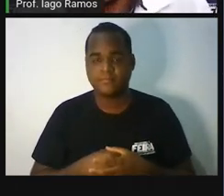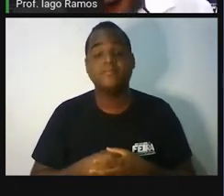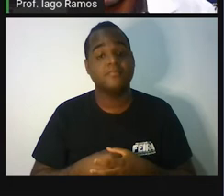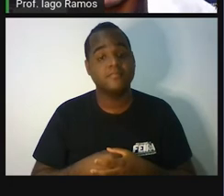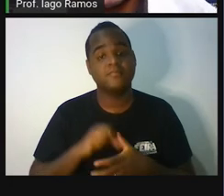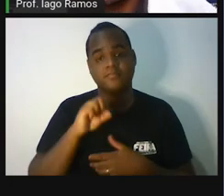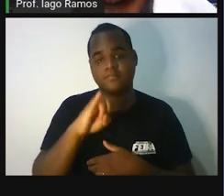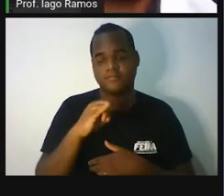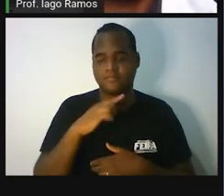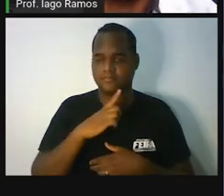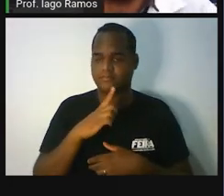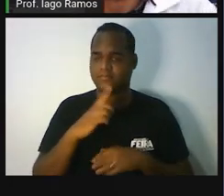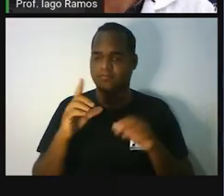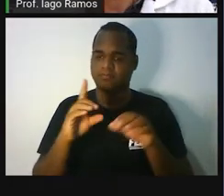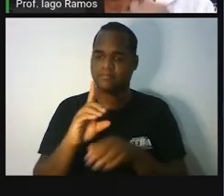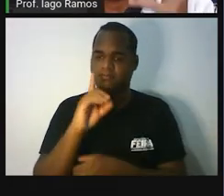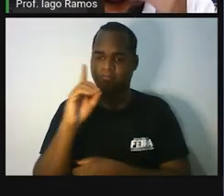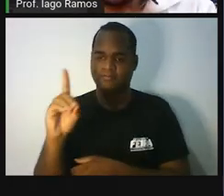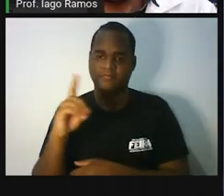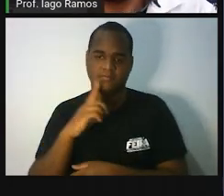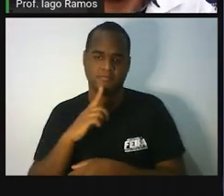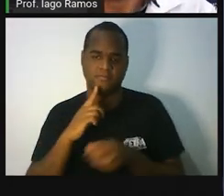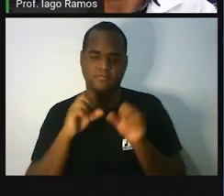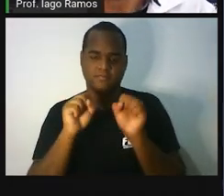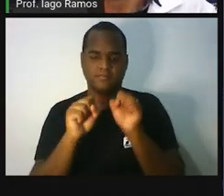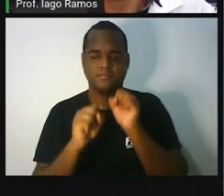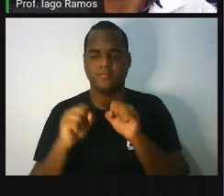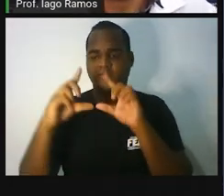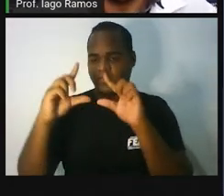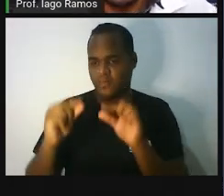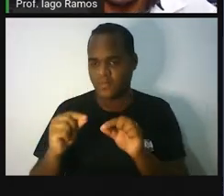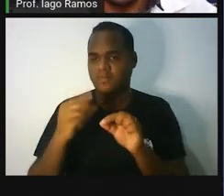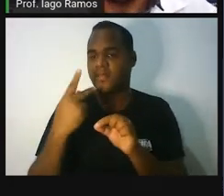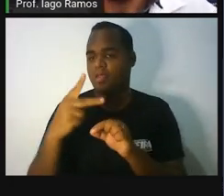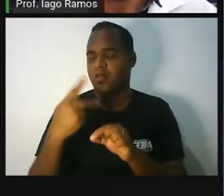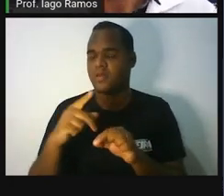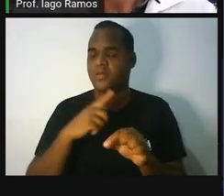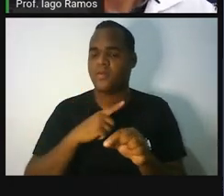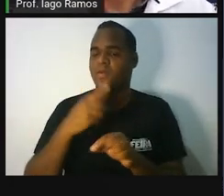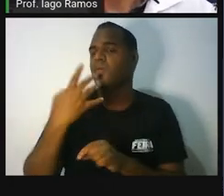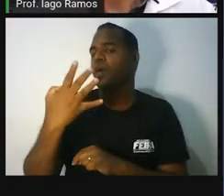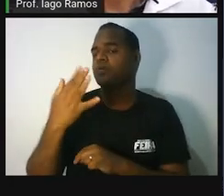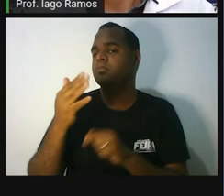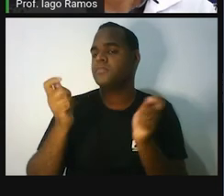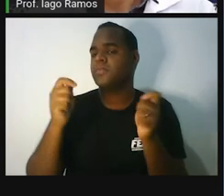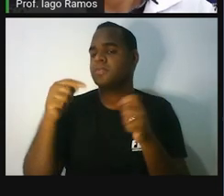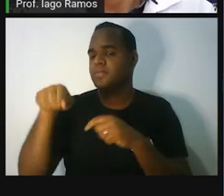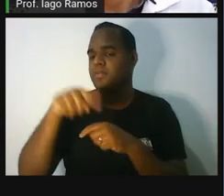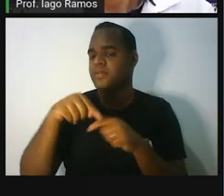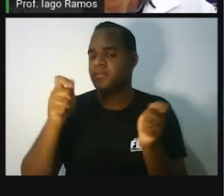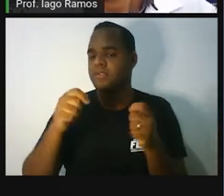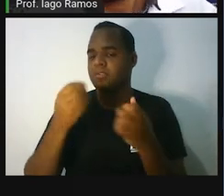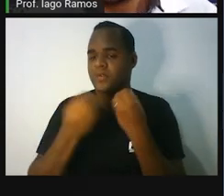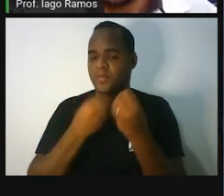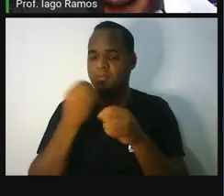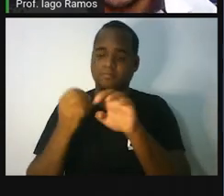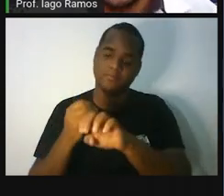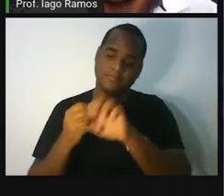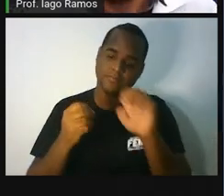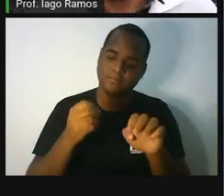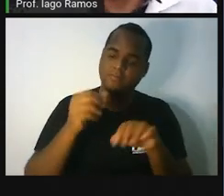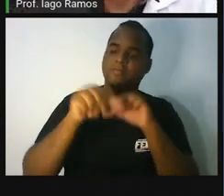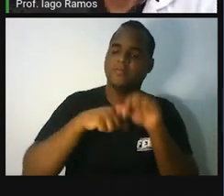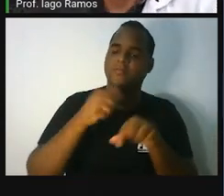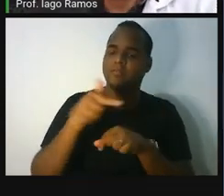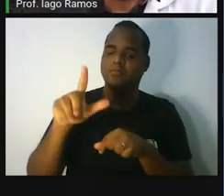Então, se o que está do lado direito for reduzido à sua quarta parte, o que é que a gente vai ter que fazer do lado esquerdo